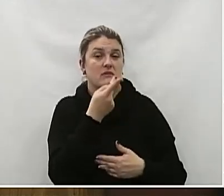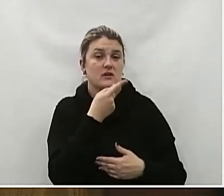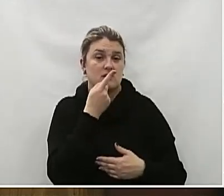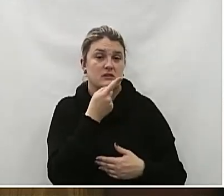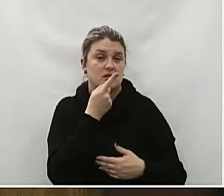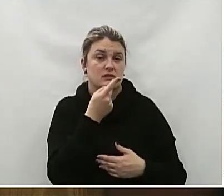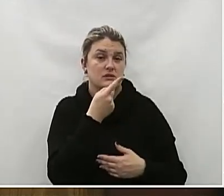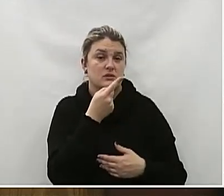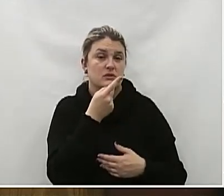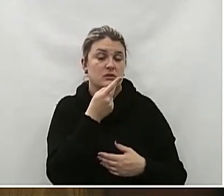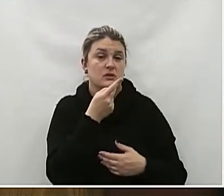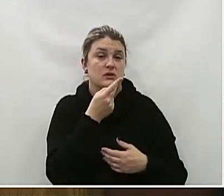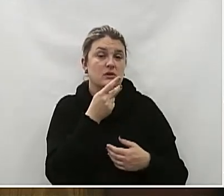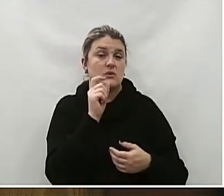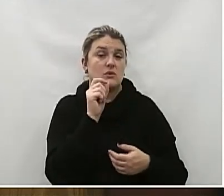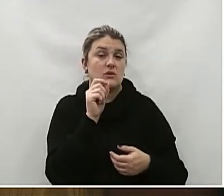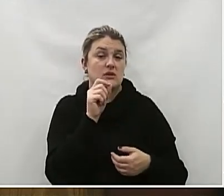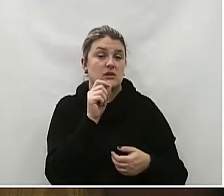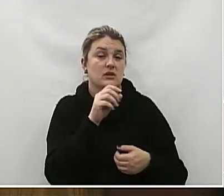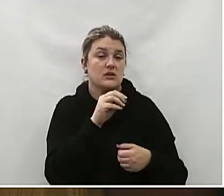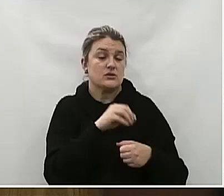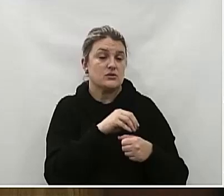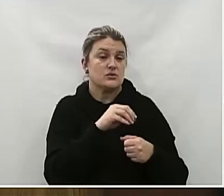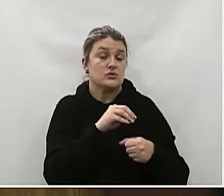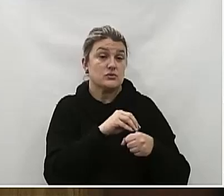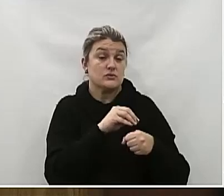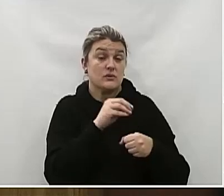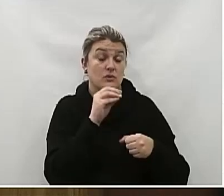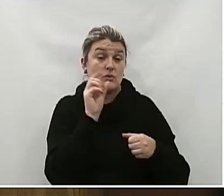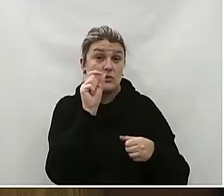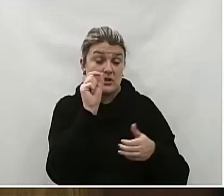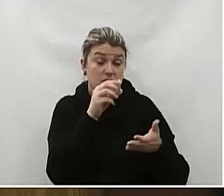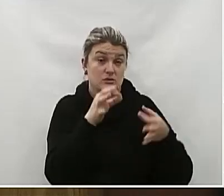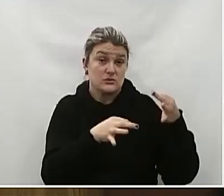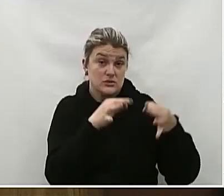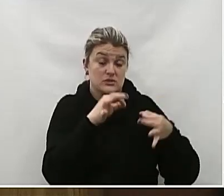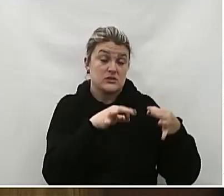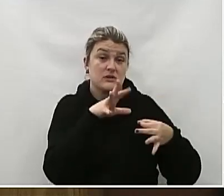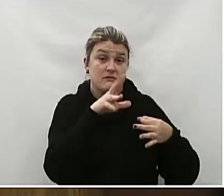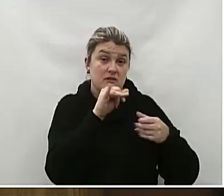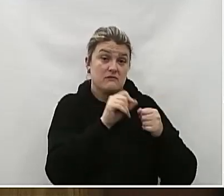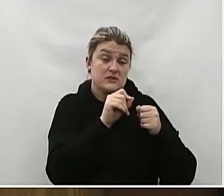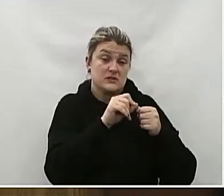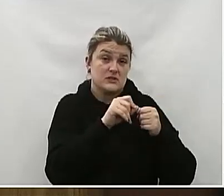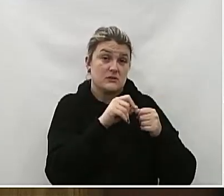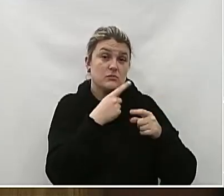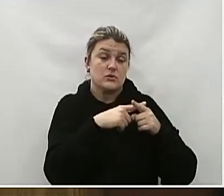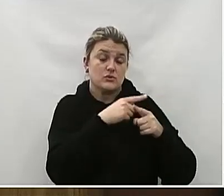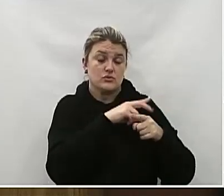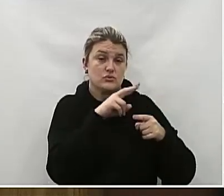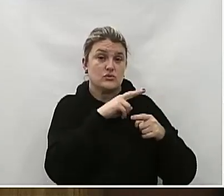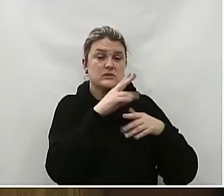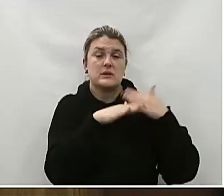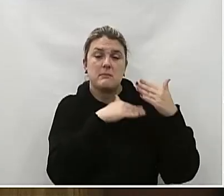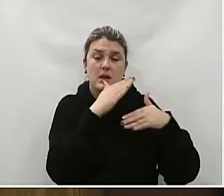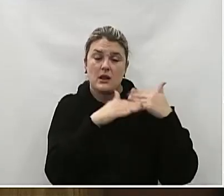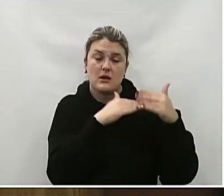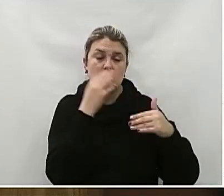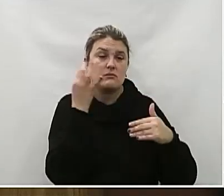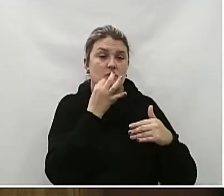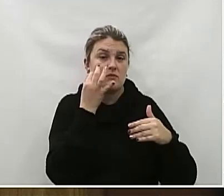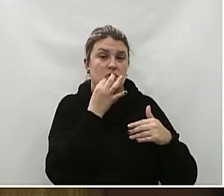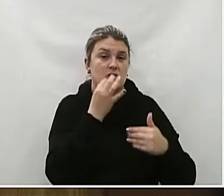O imperioso Dever Da justiça Pela maneira Que os militares citados Desempenharam Seu trabalho Na missão repassada